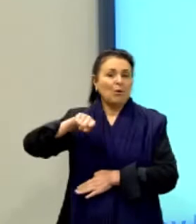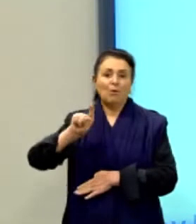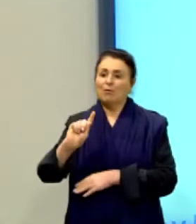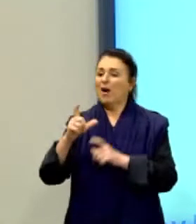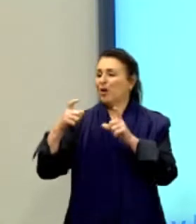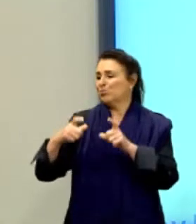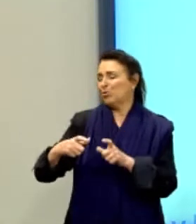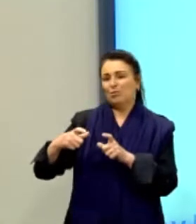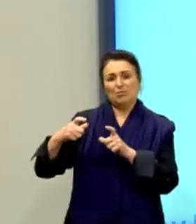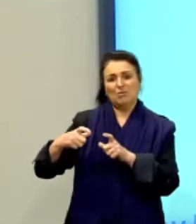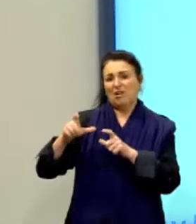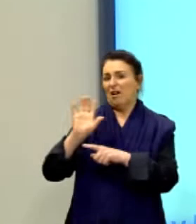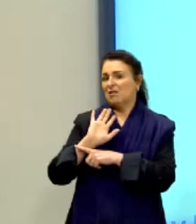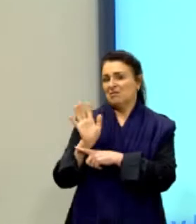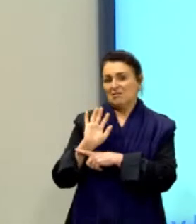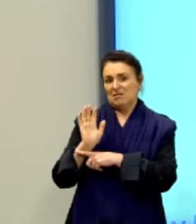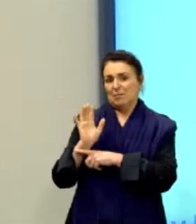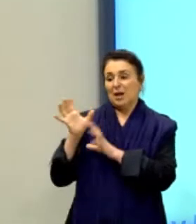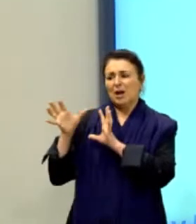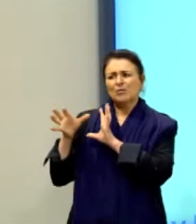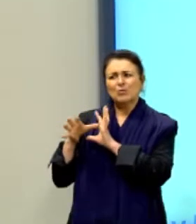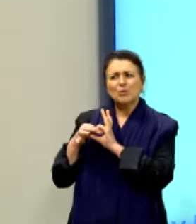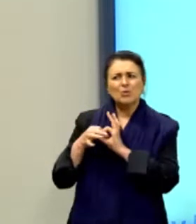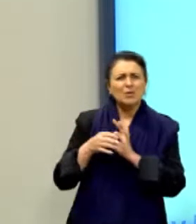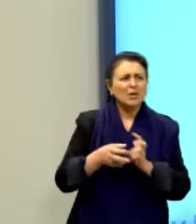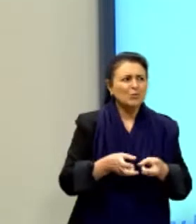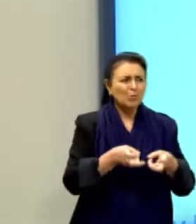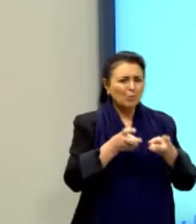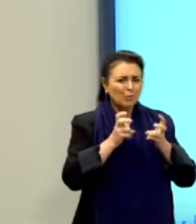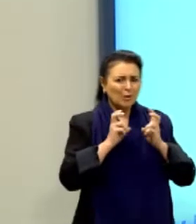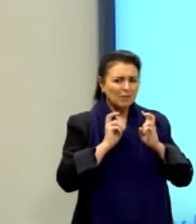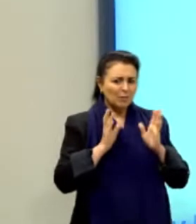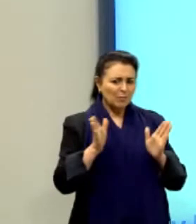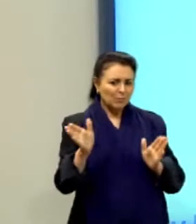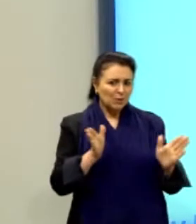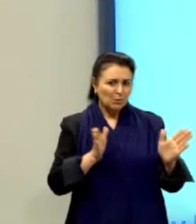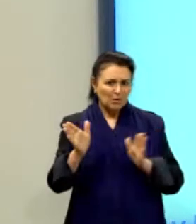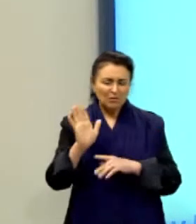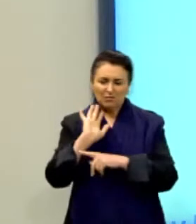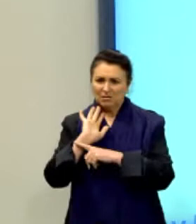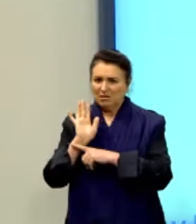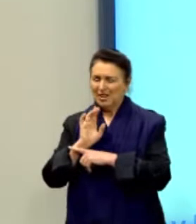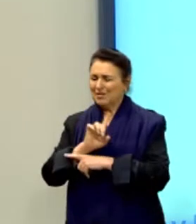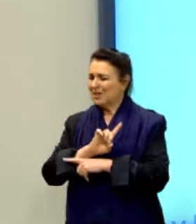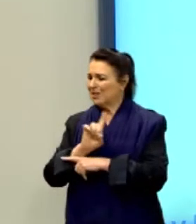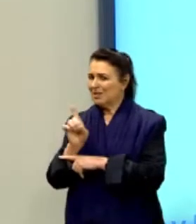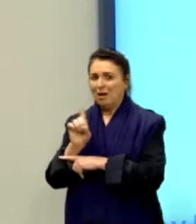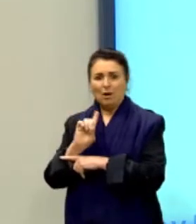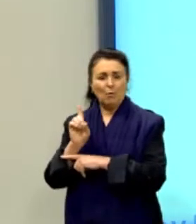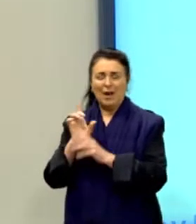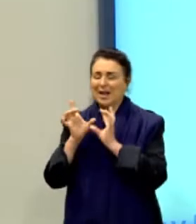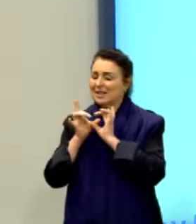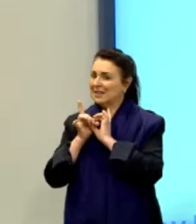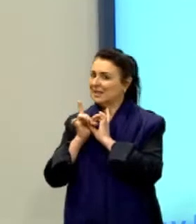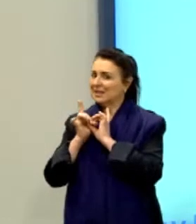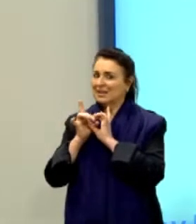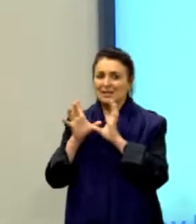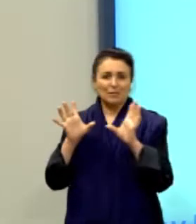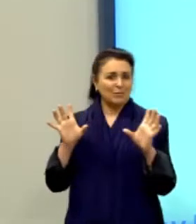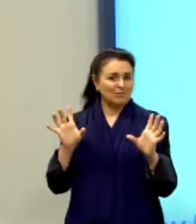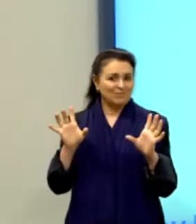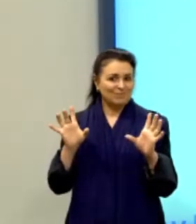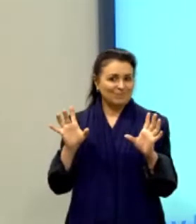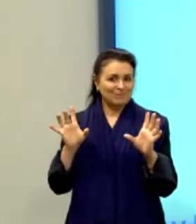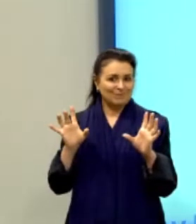Nesse contexto, percebe-se que o acesso ao cinema não é democratizado e